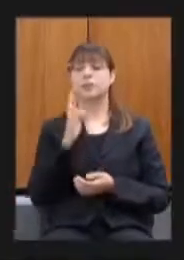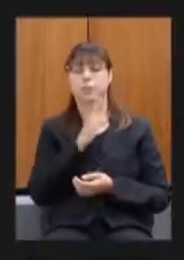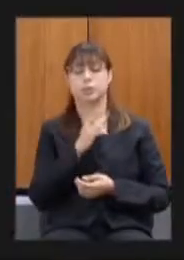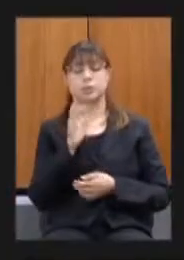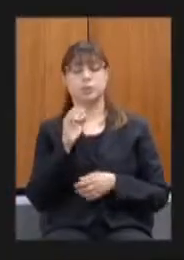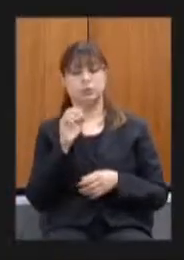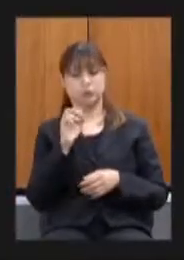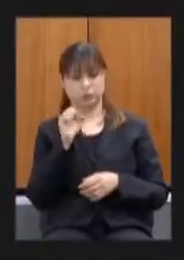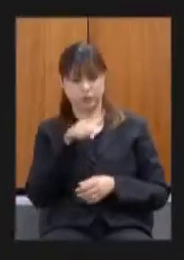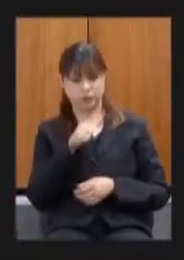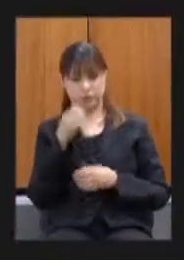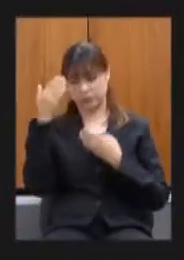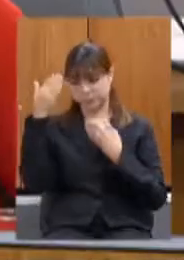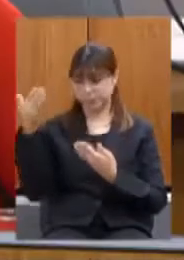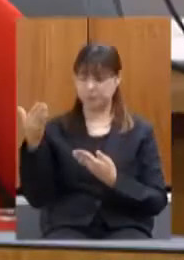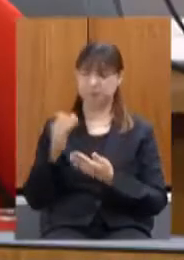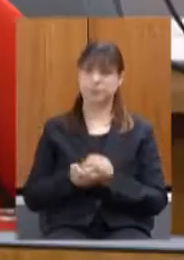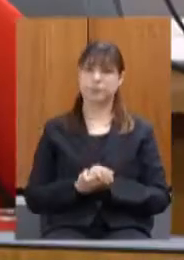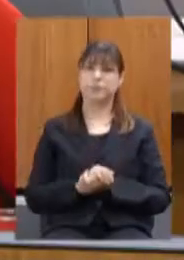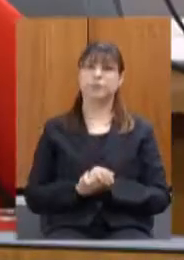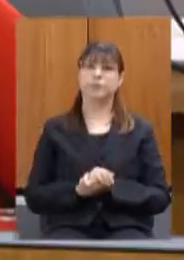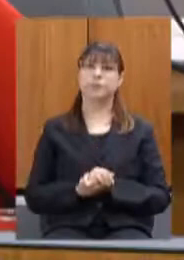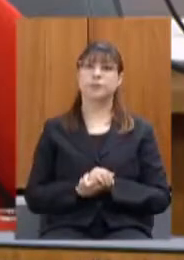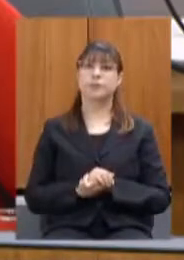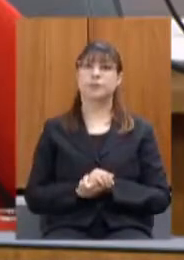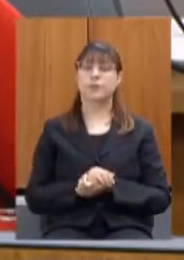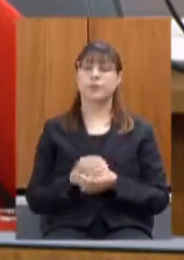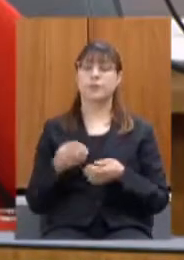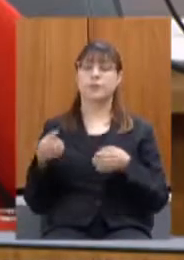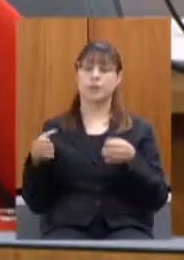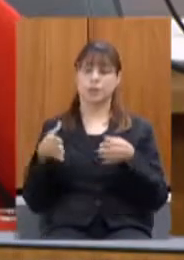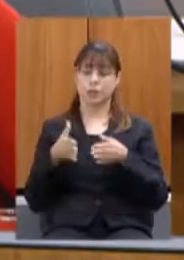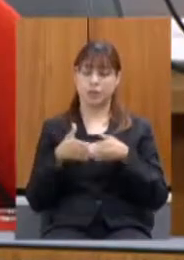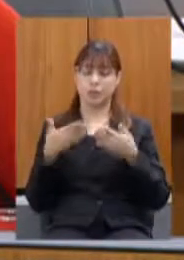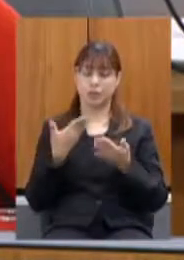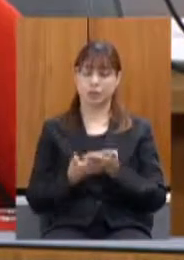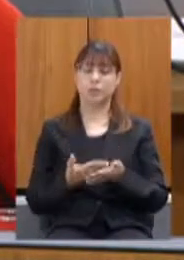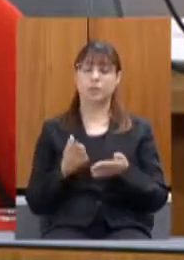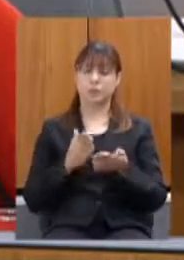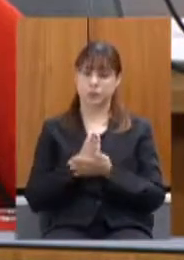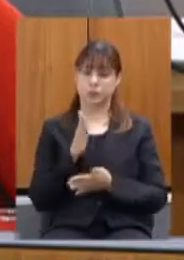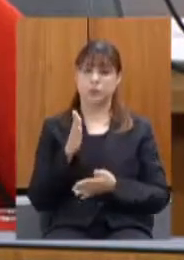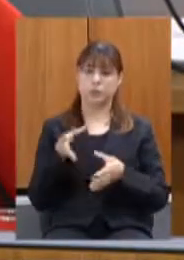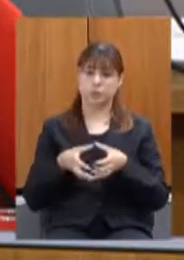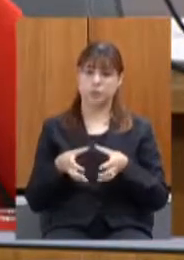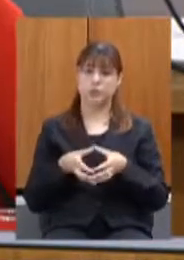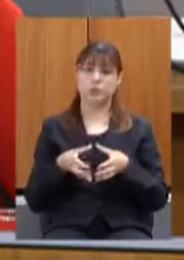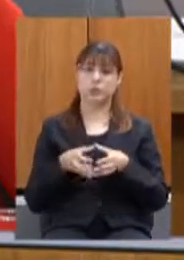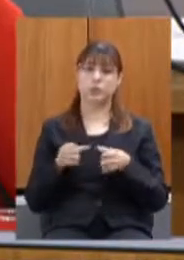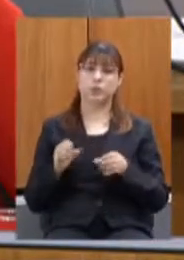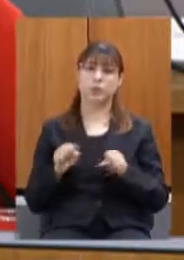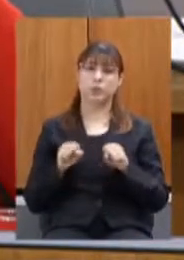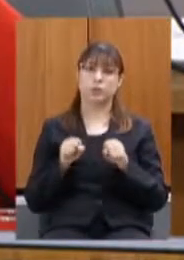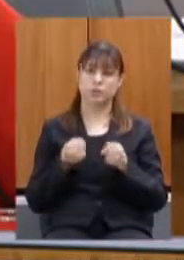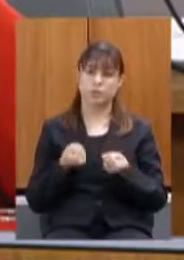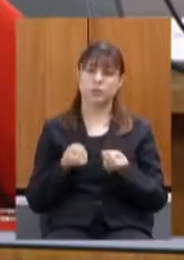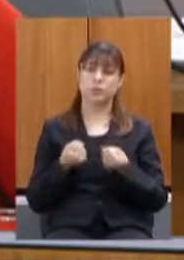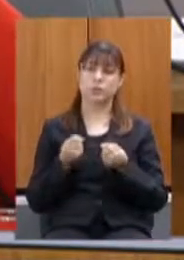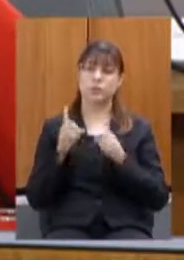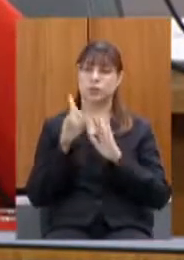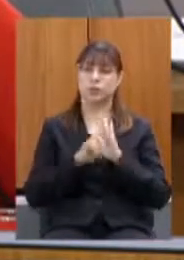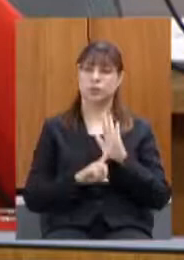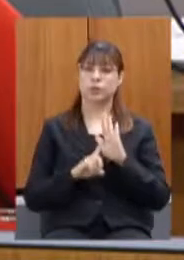obrigada deputado requerimentos aprovados na comissão de defesa dos direitos do consumidor